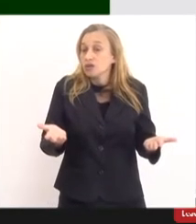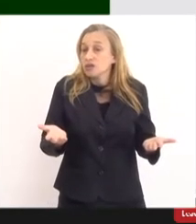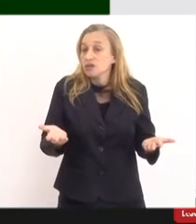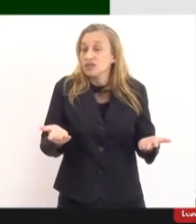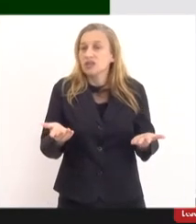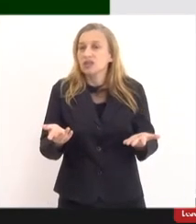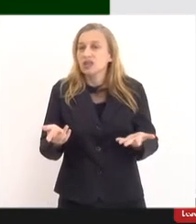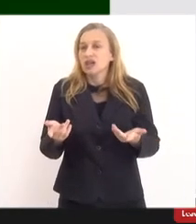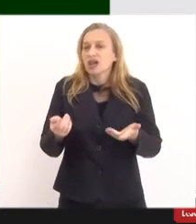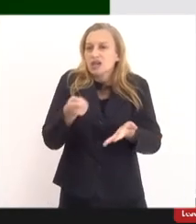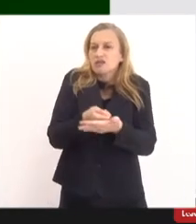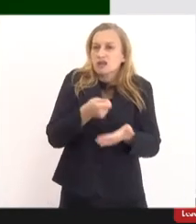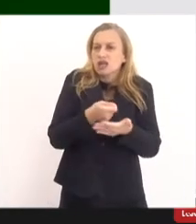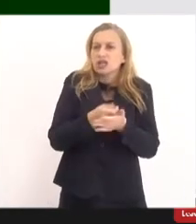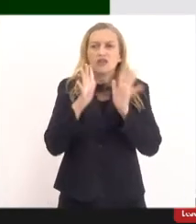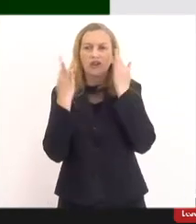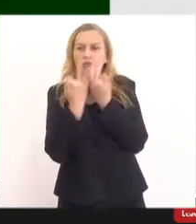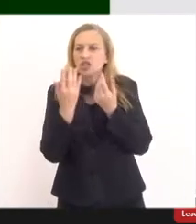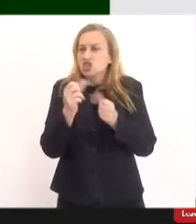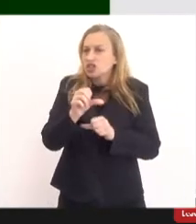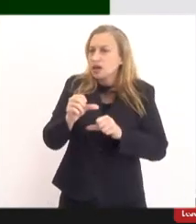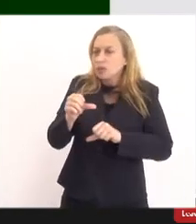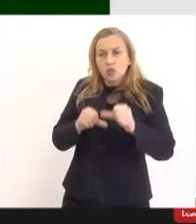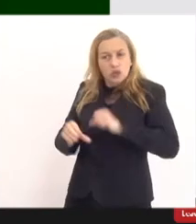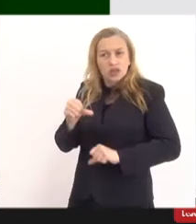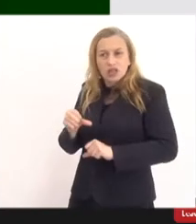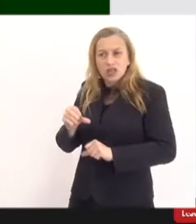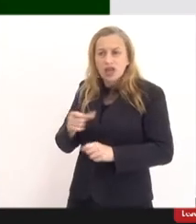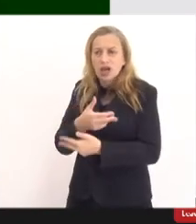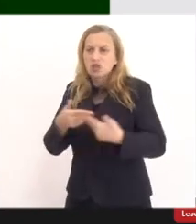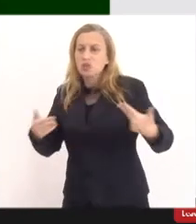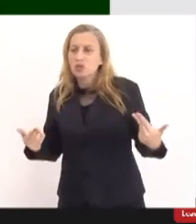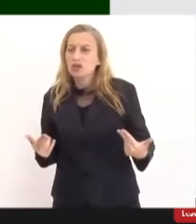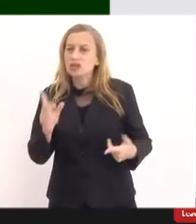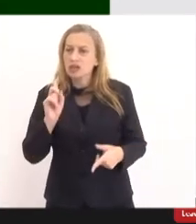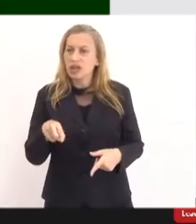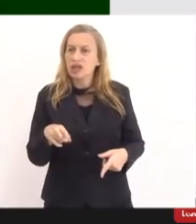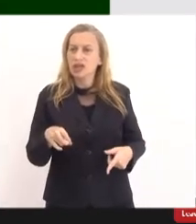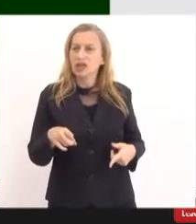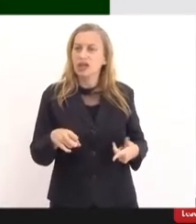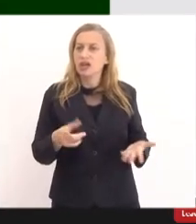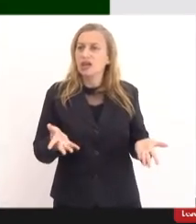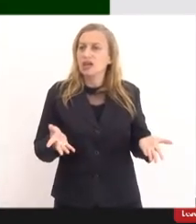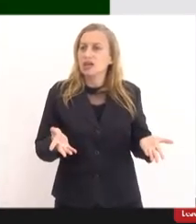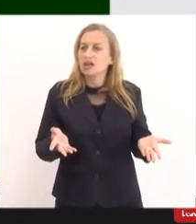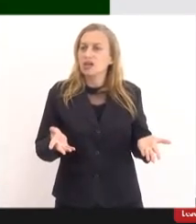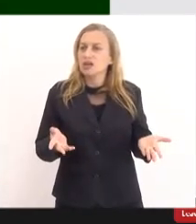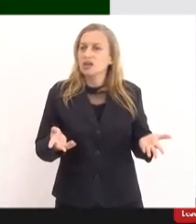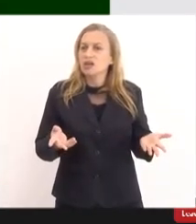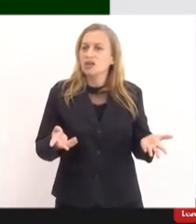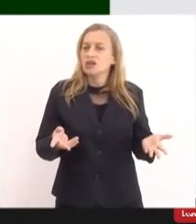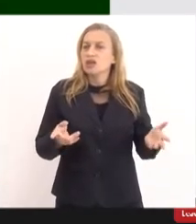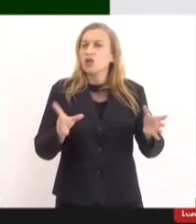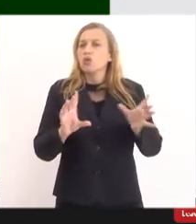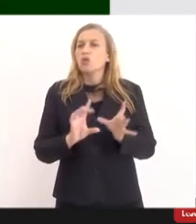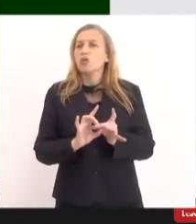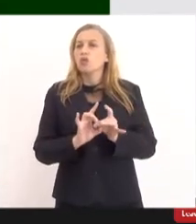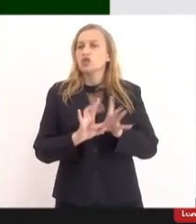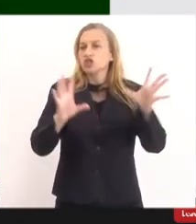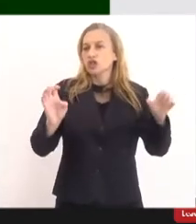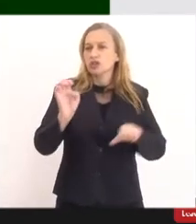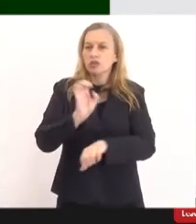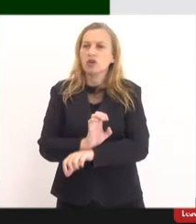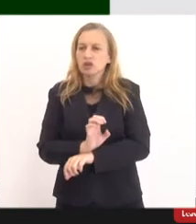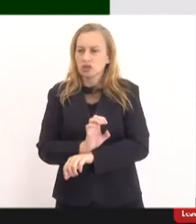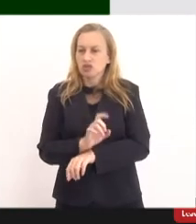coerção com as famílias, né? E a gente está mudando de cara, né? O nosso país, né? Estado Democrático de Direito,